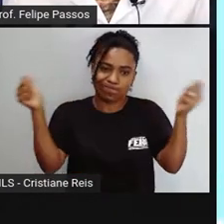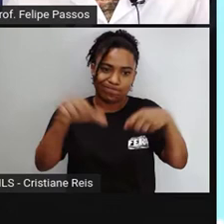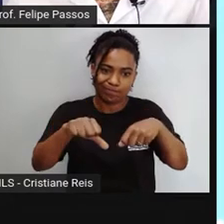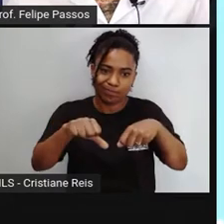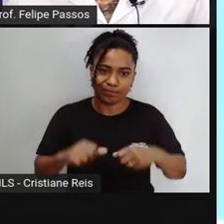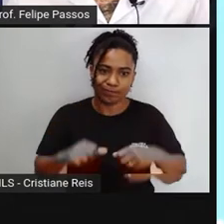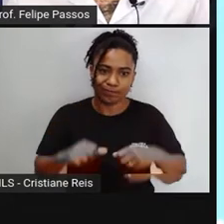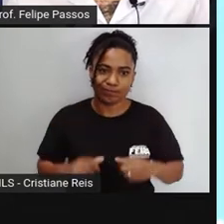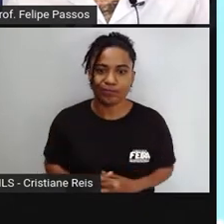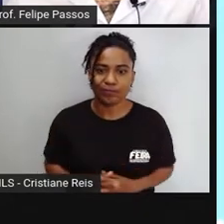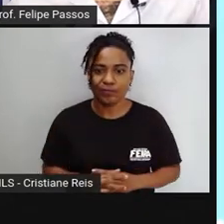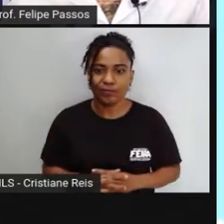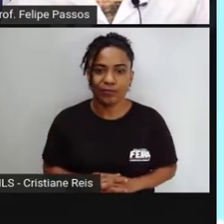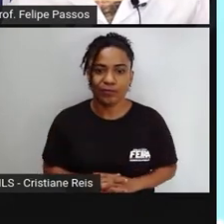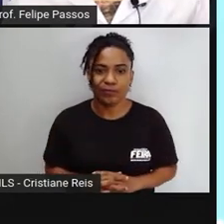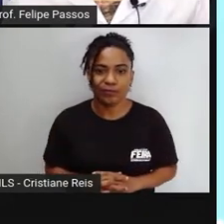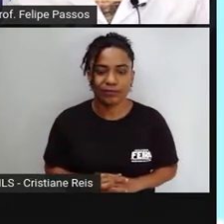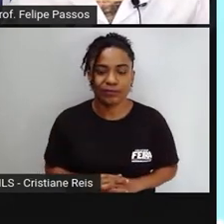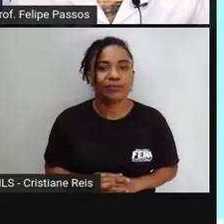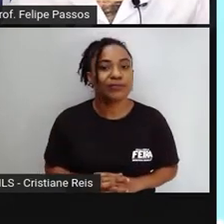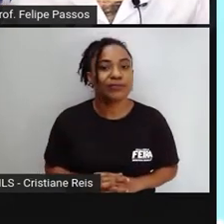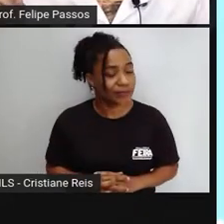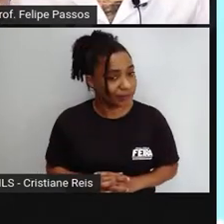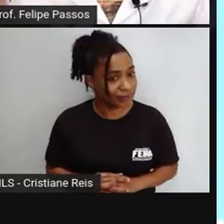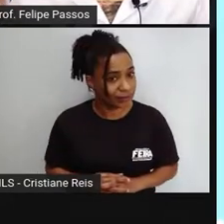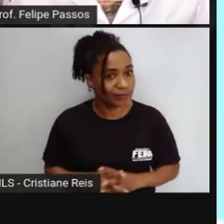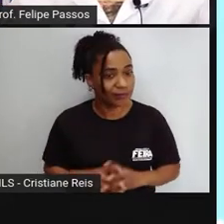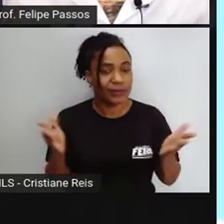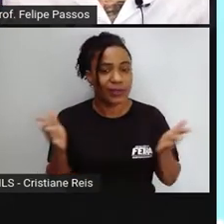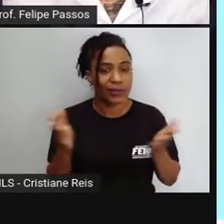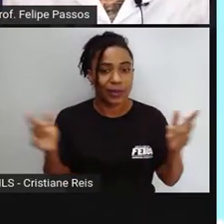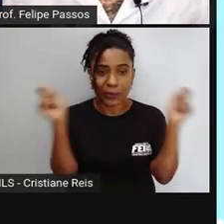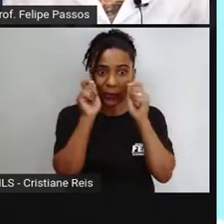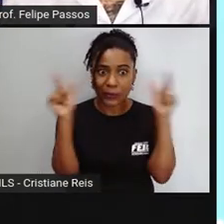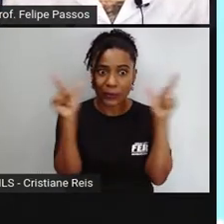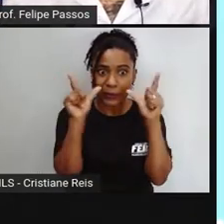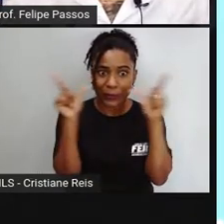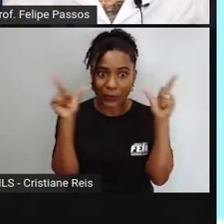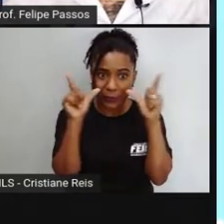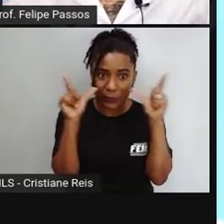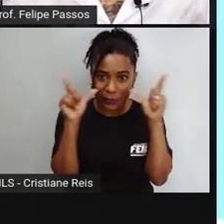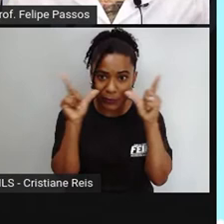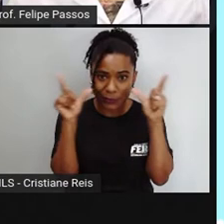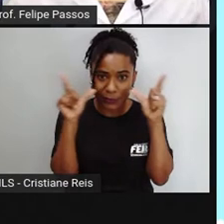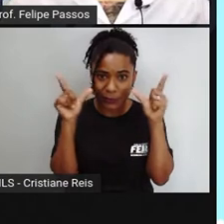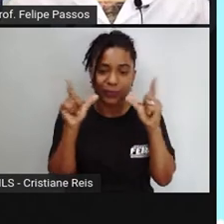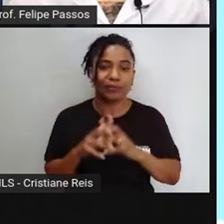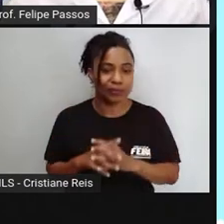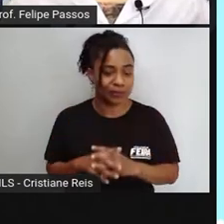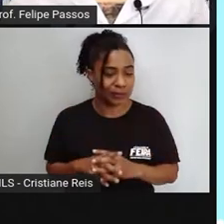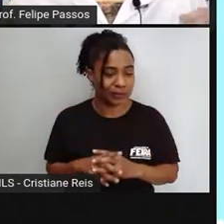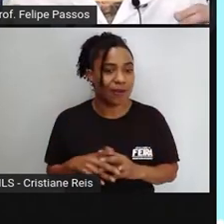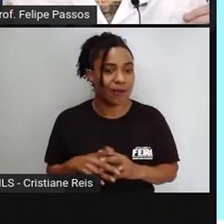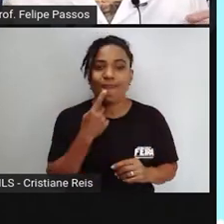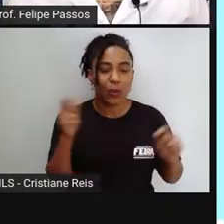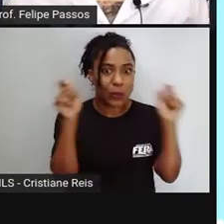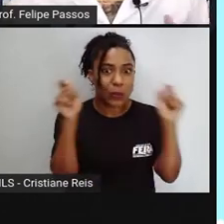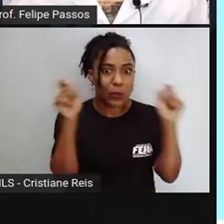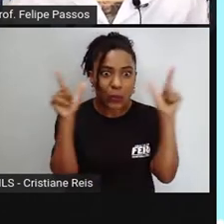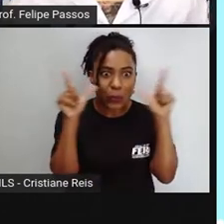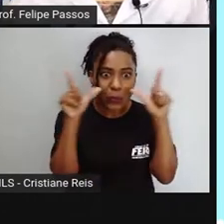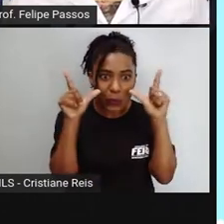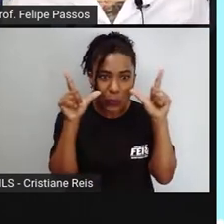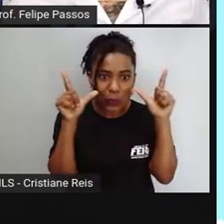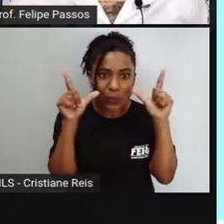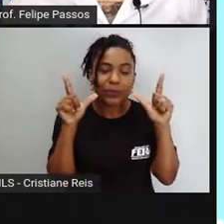E aí, agora, gente, por que eu estou colocando esse alerta gatilho em letras vermelhas e garrafais? Eu